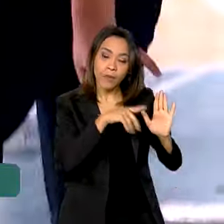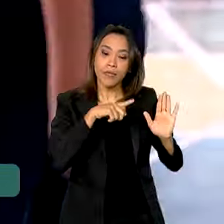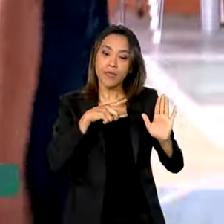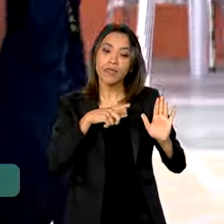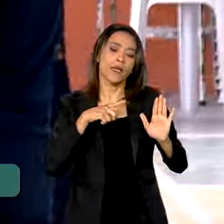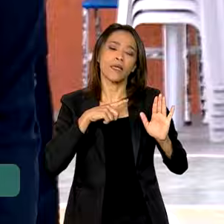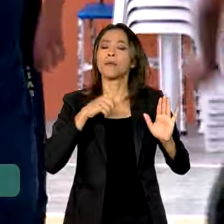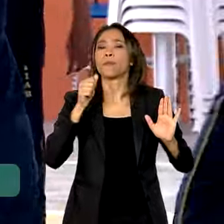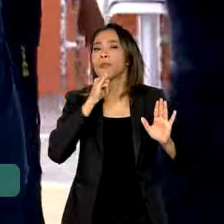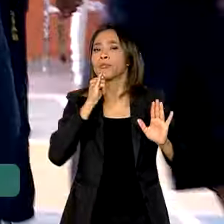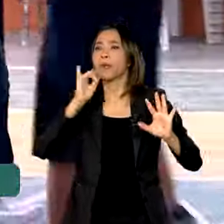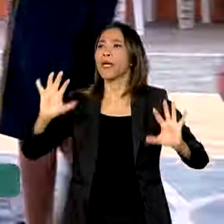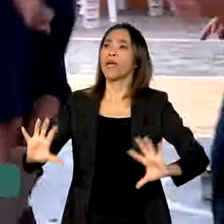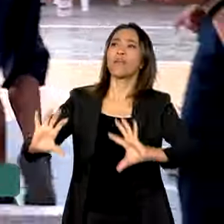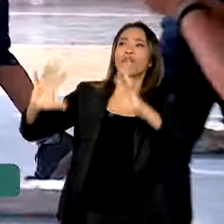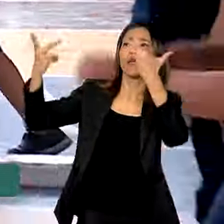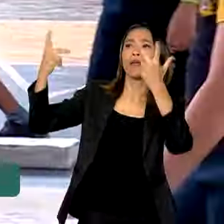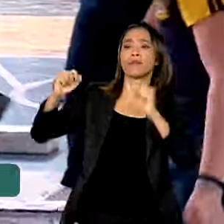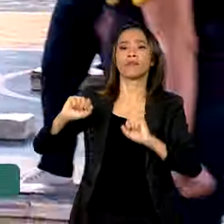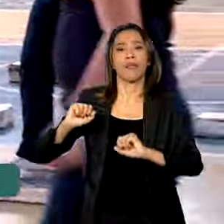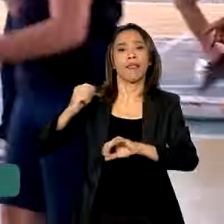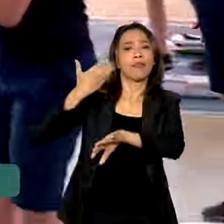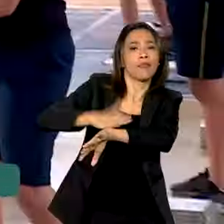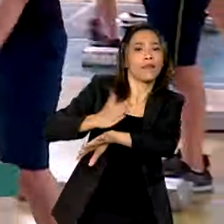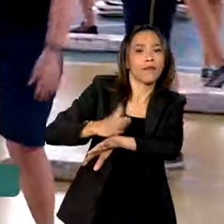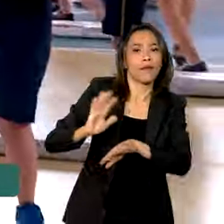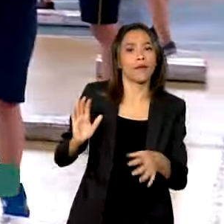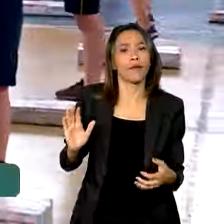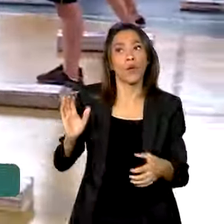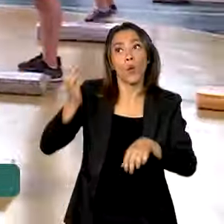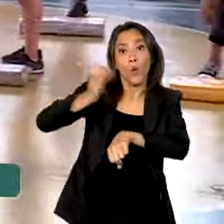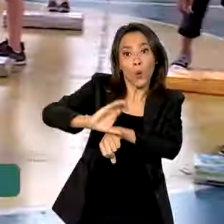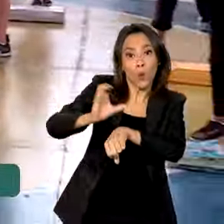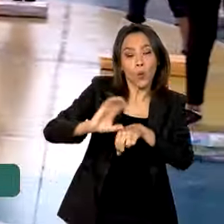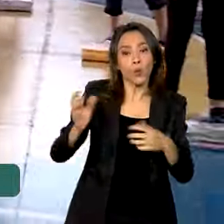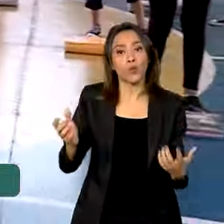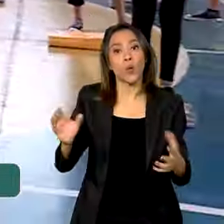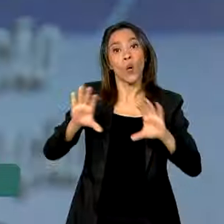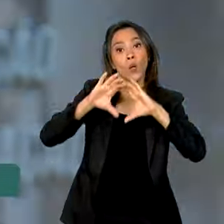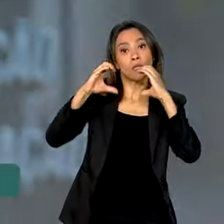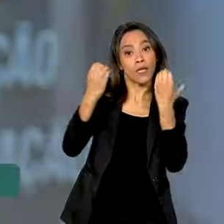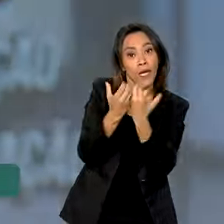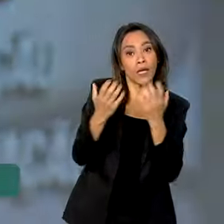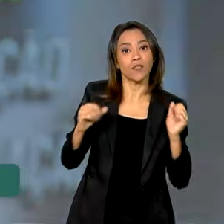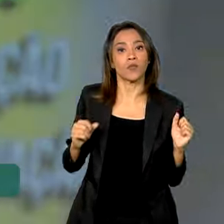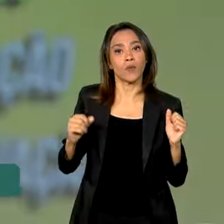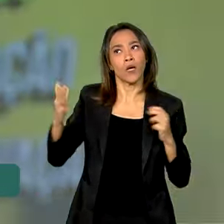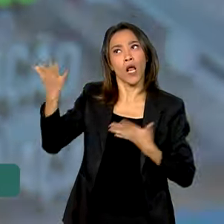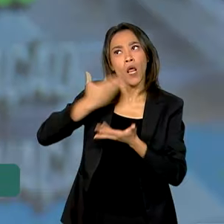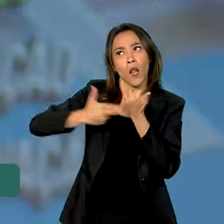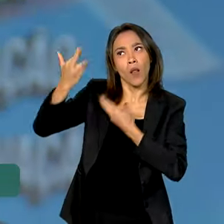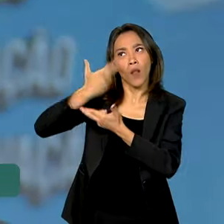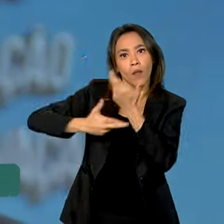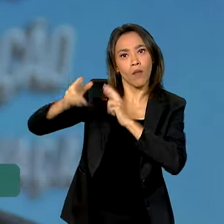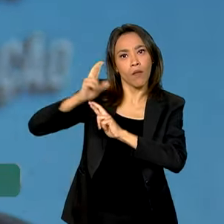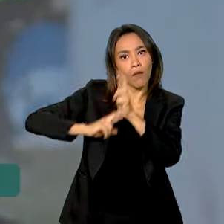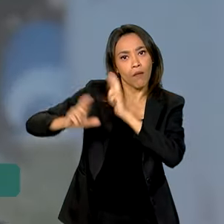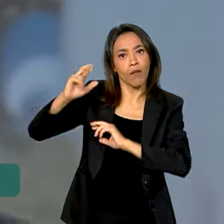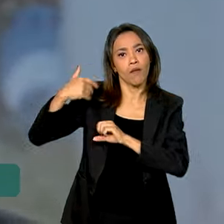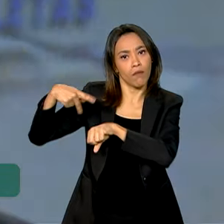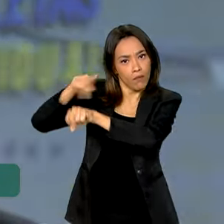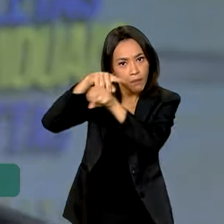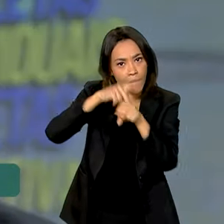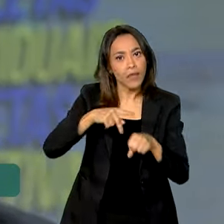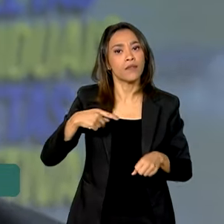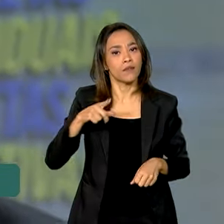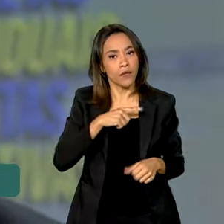eventos esportivos e de capacitação, como cursos, congressos e intercâmbios. O coordenador da Seleção Brasileira